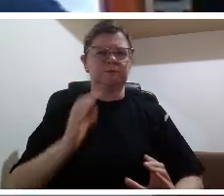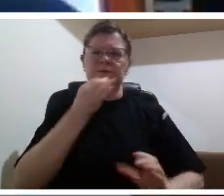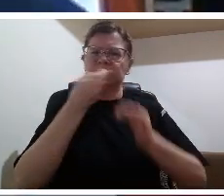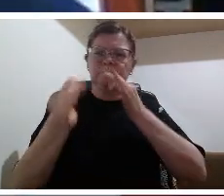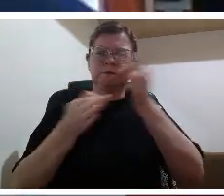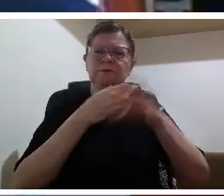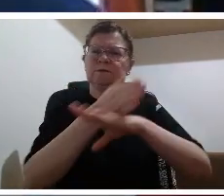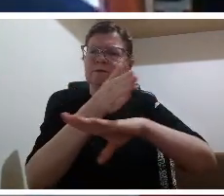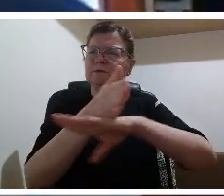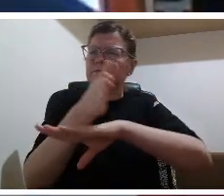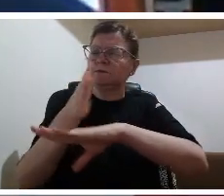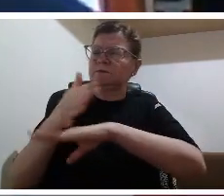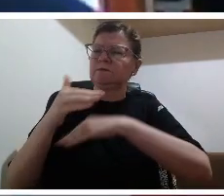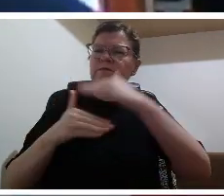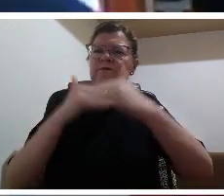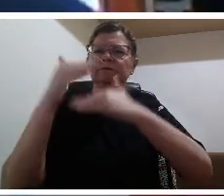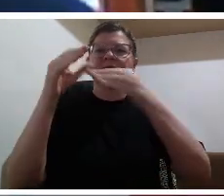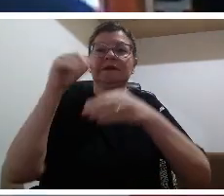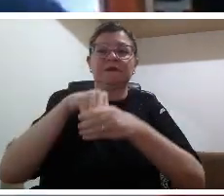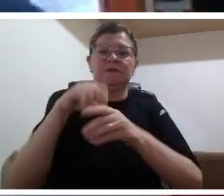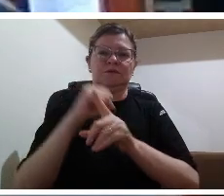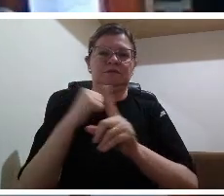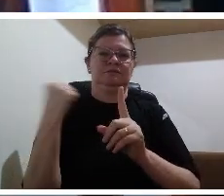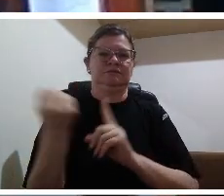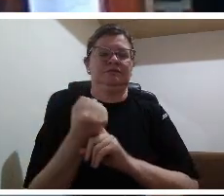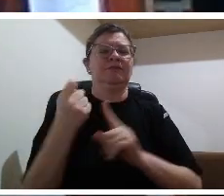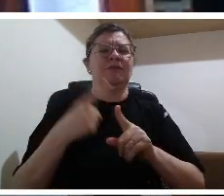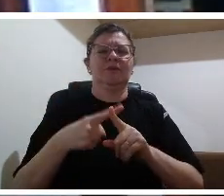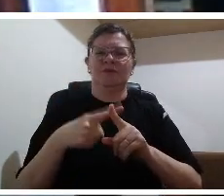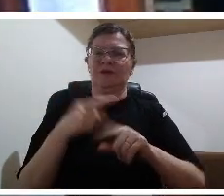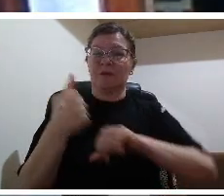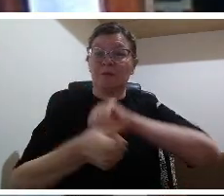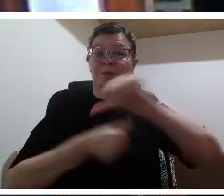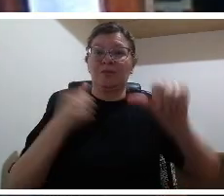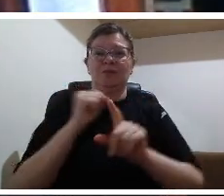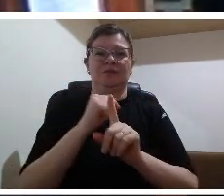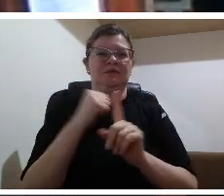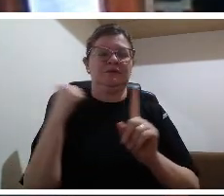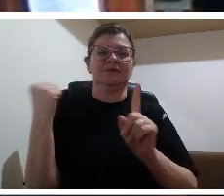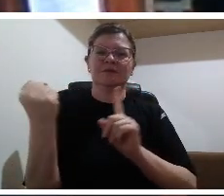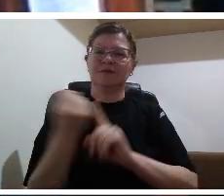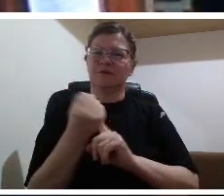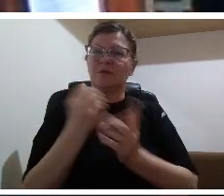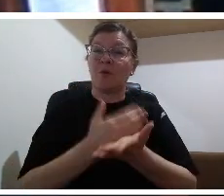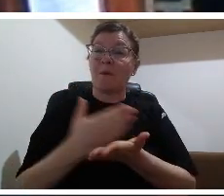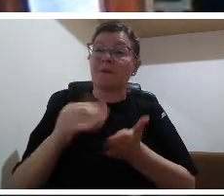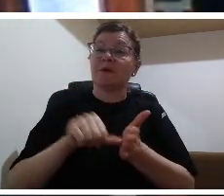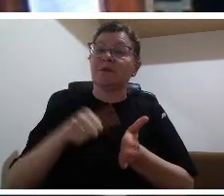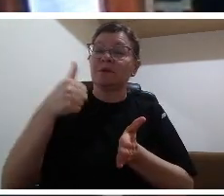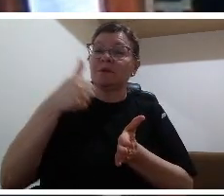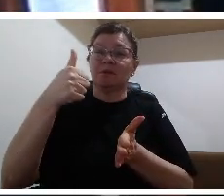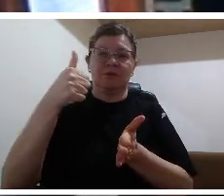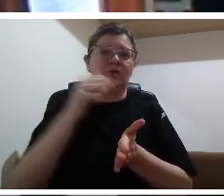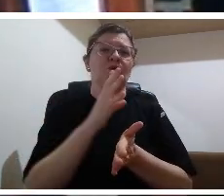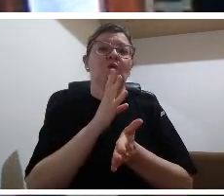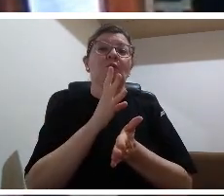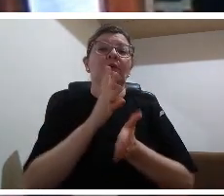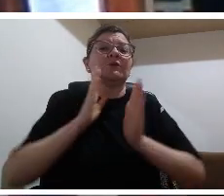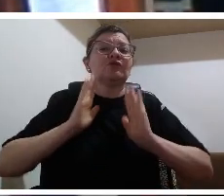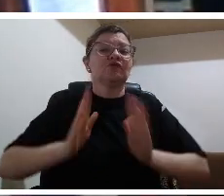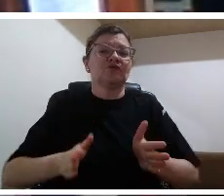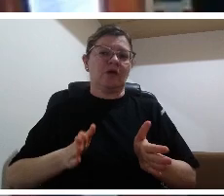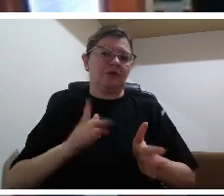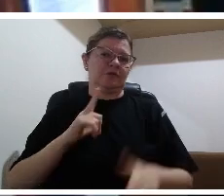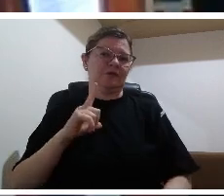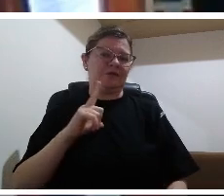momento do conhecimento que você tem sobre ela para mudar algo você tem que conhecer onde você está para onde você